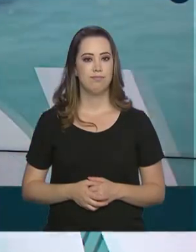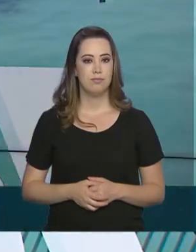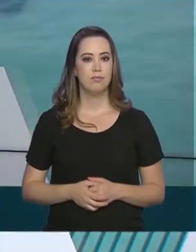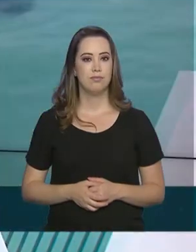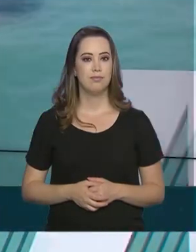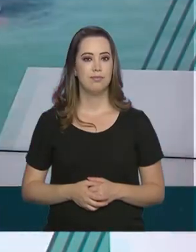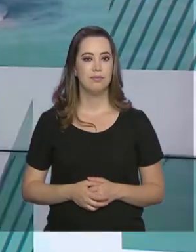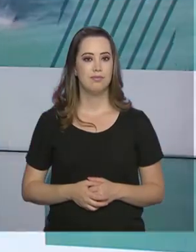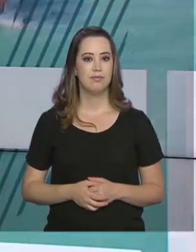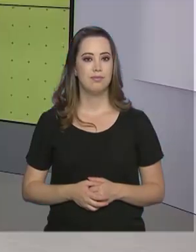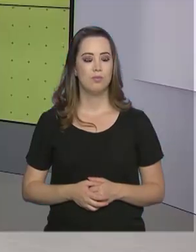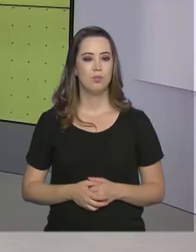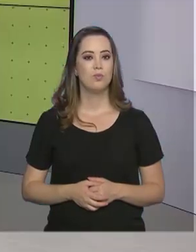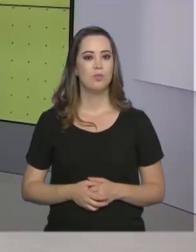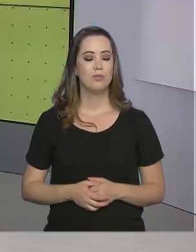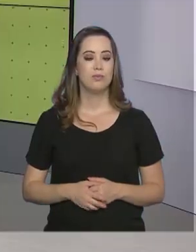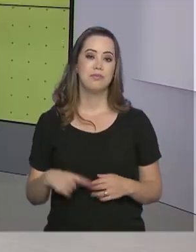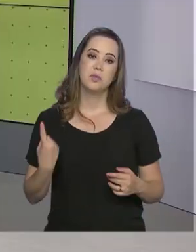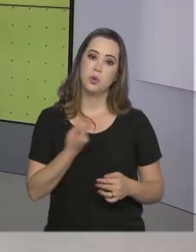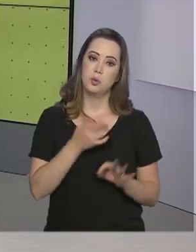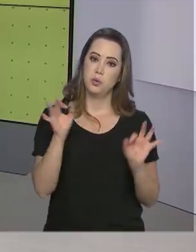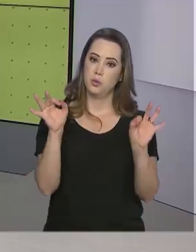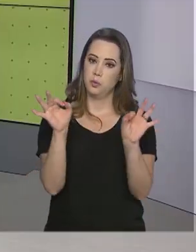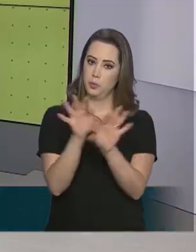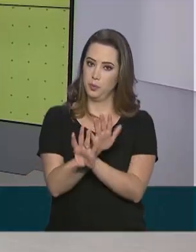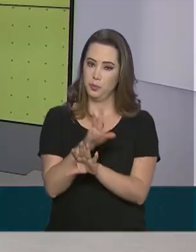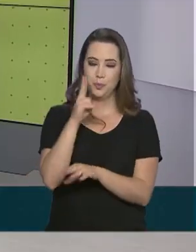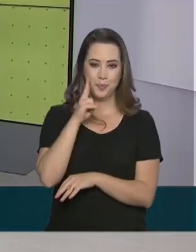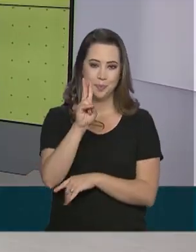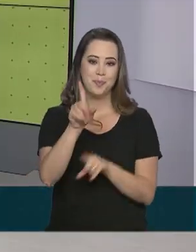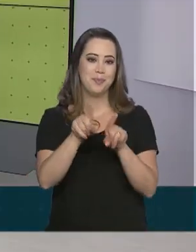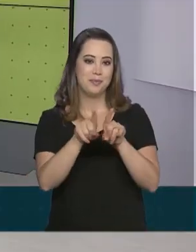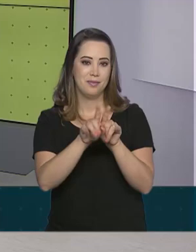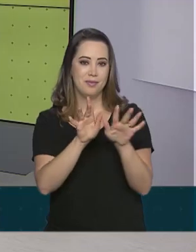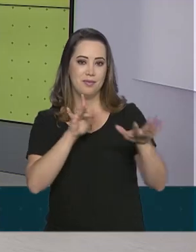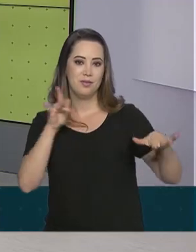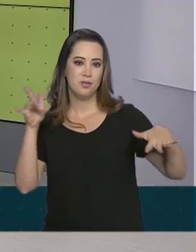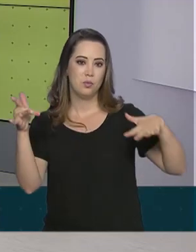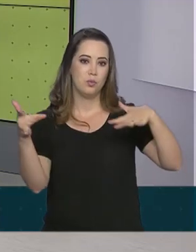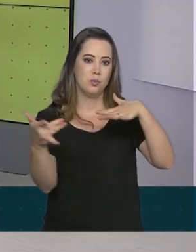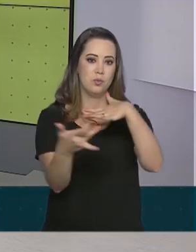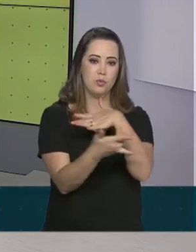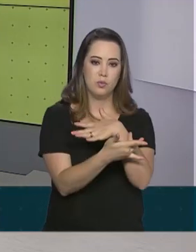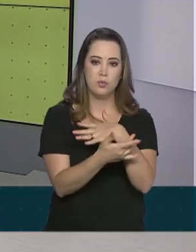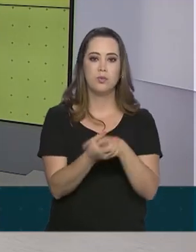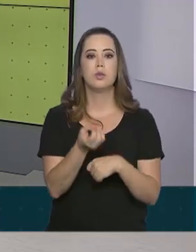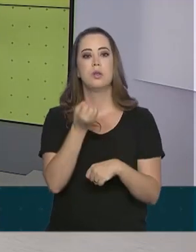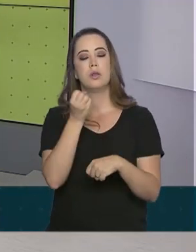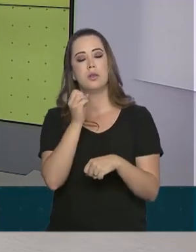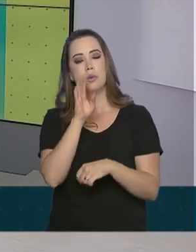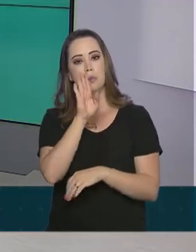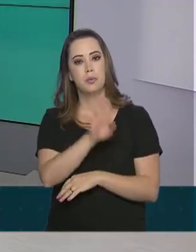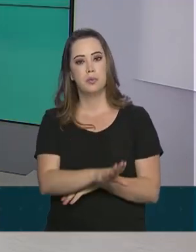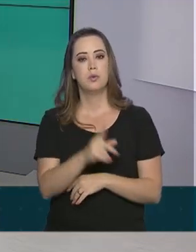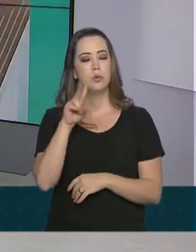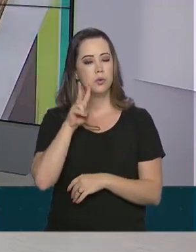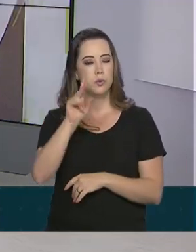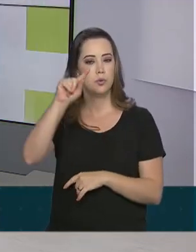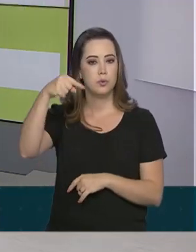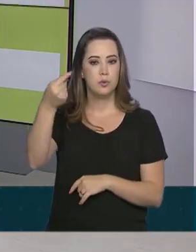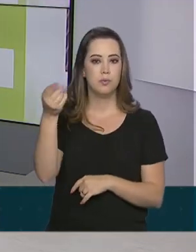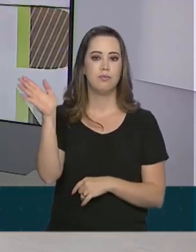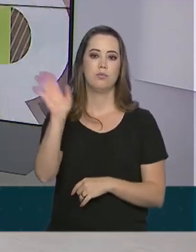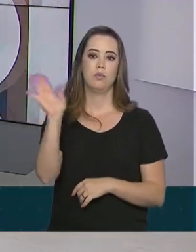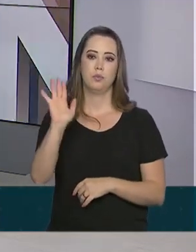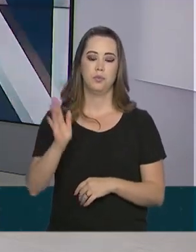.br. A gente fica por aqui. Você pode acompanhar a nossa programação também pelas redes sociais. Nos vemos na